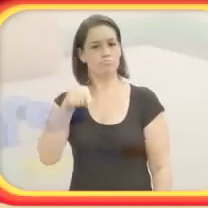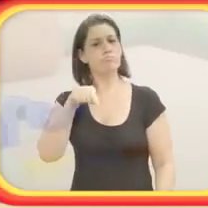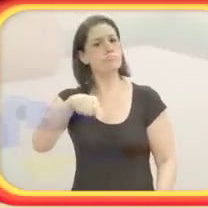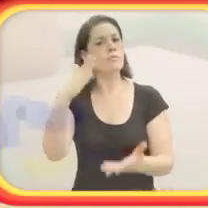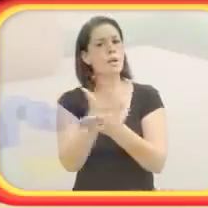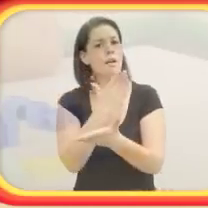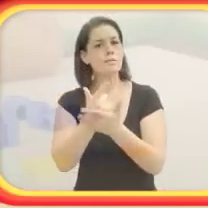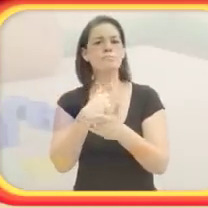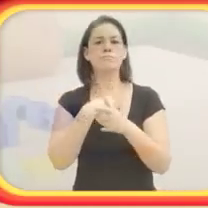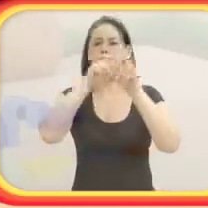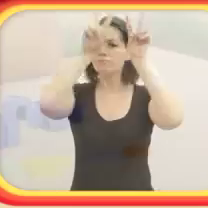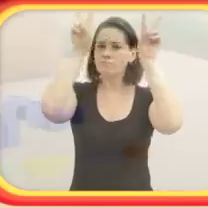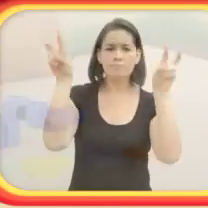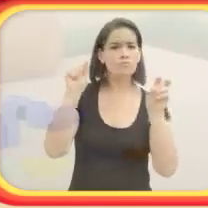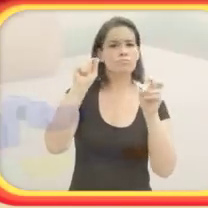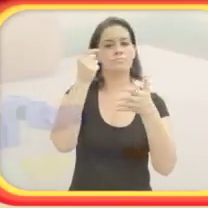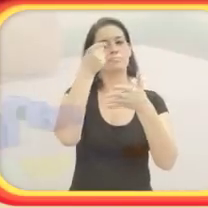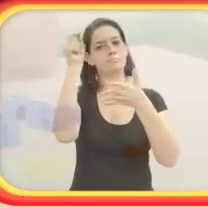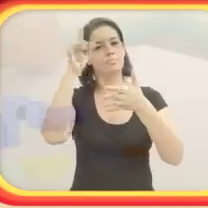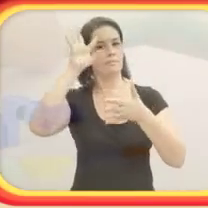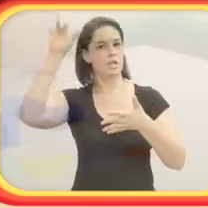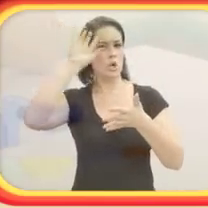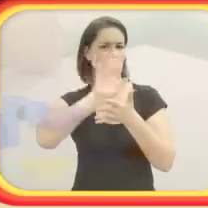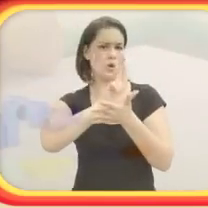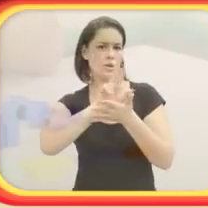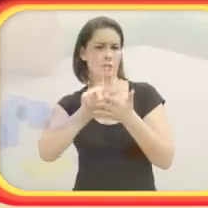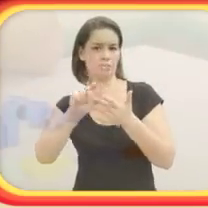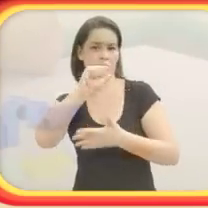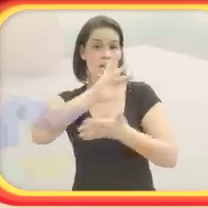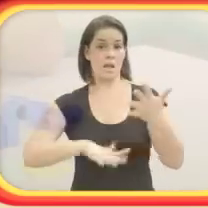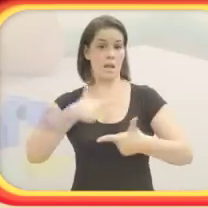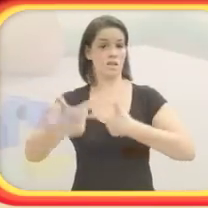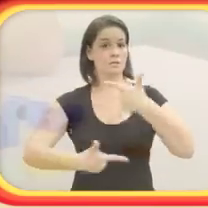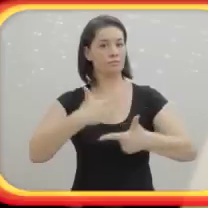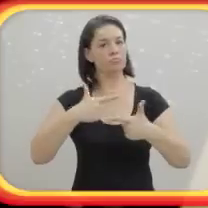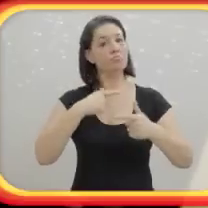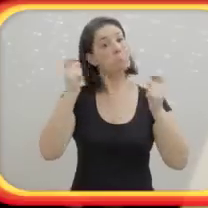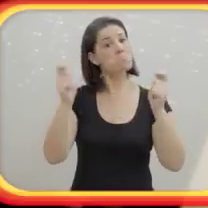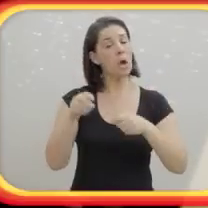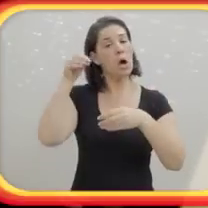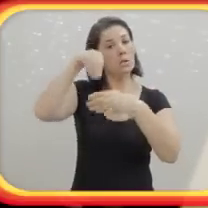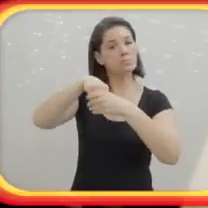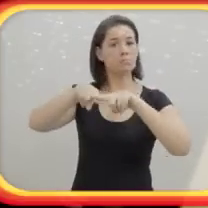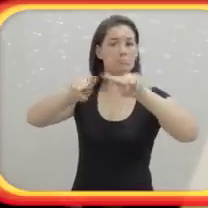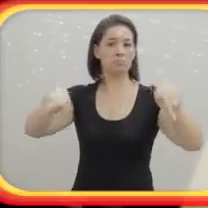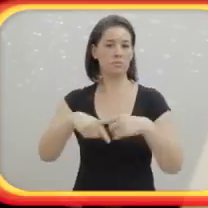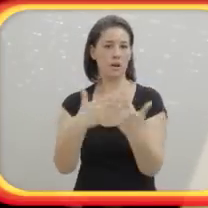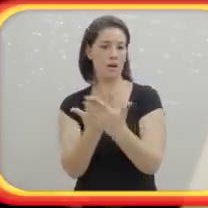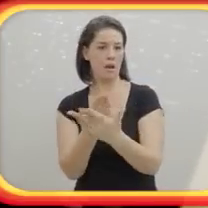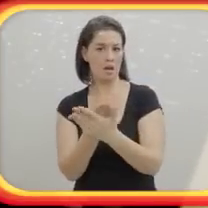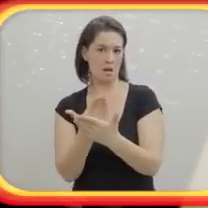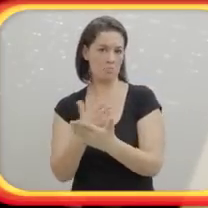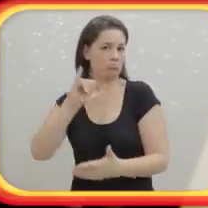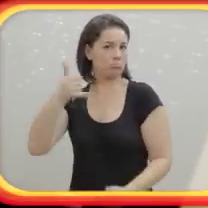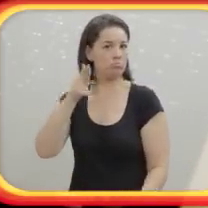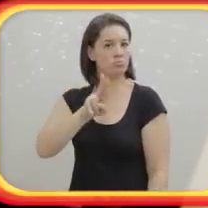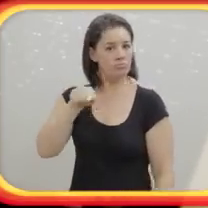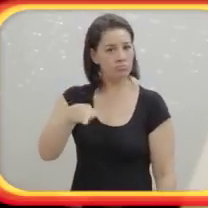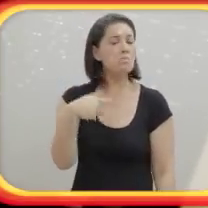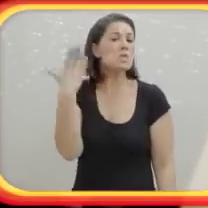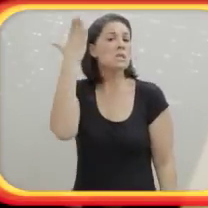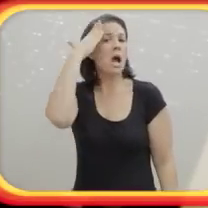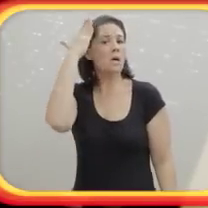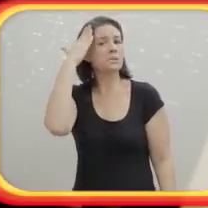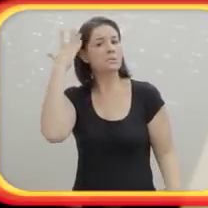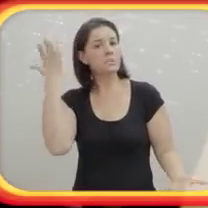abordo os aspectos teóricos e as atividades que podem ser aplicadas em sala de aula. Quem quiser saber mais sobre esse meu trabalho, vocês